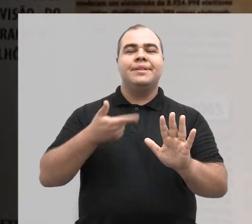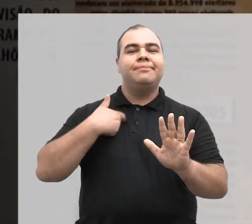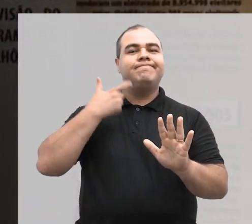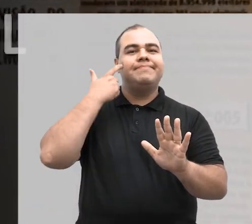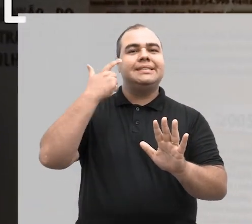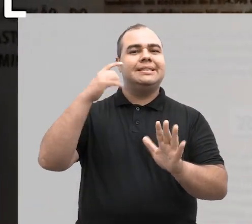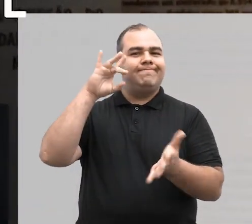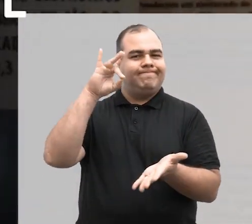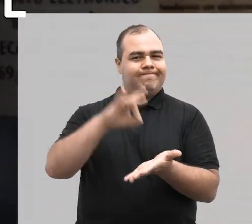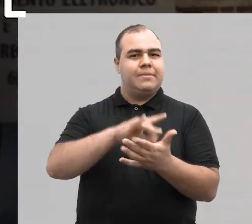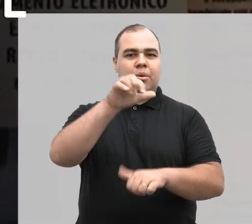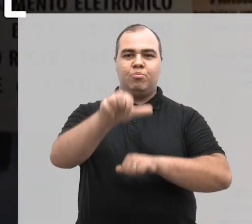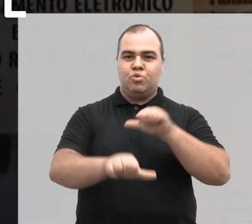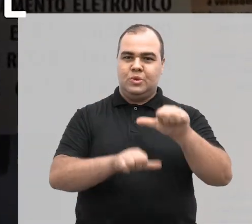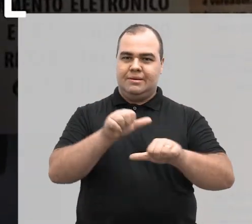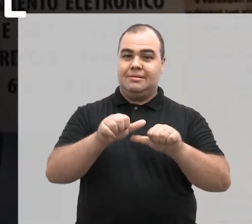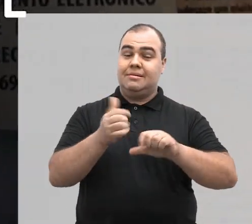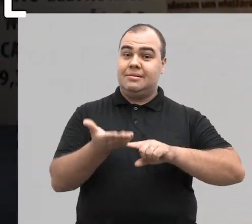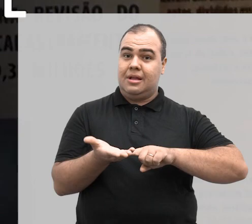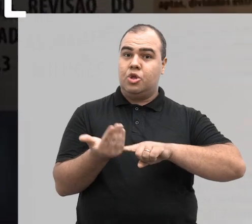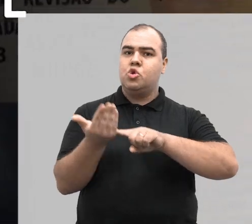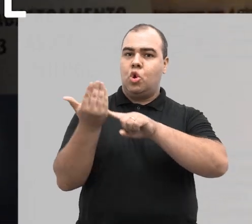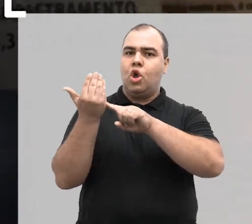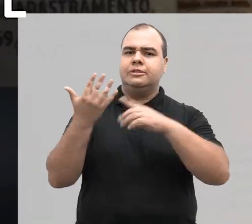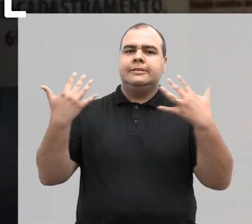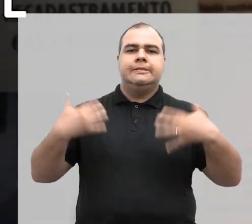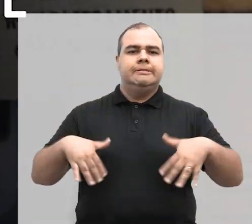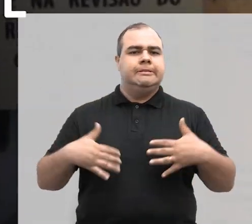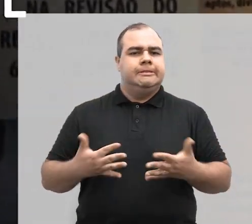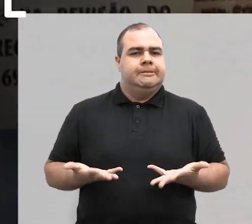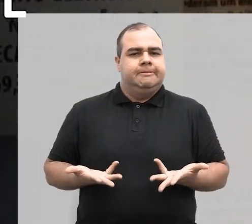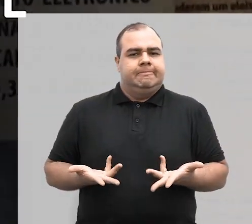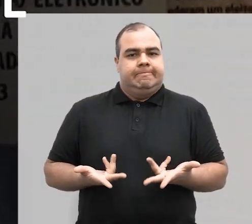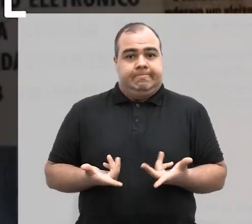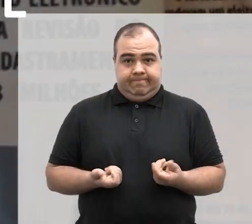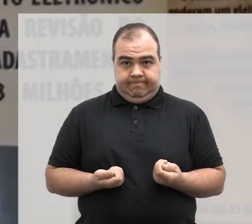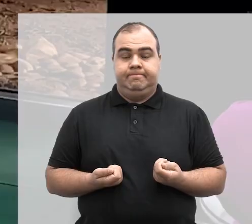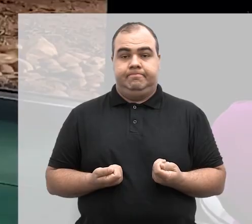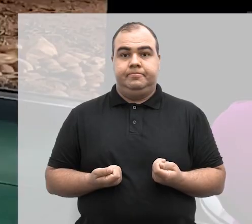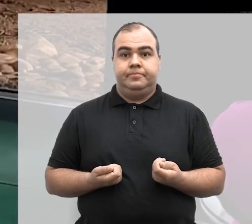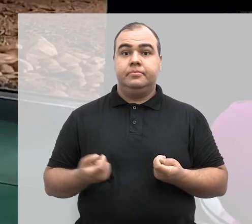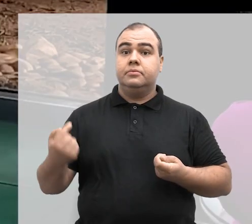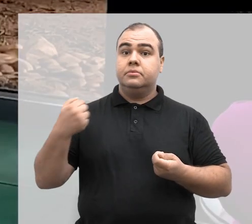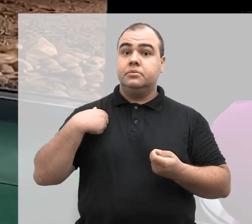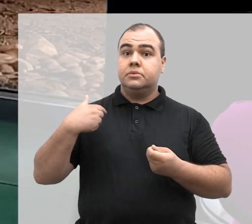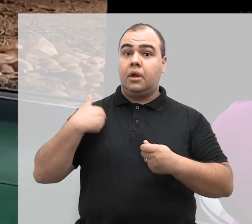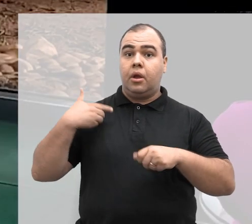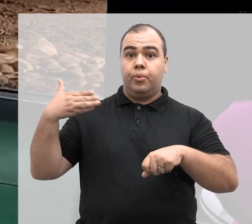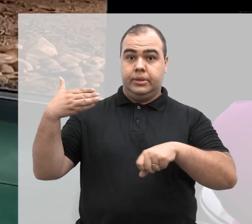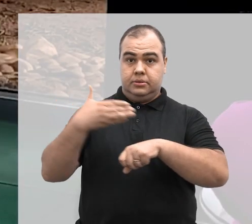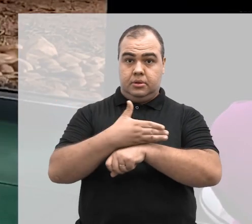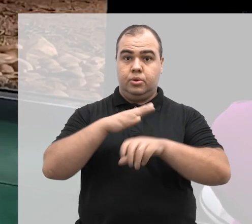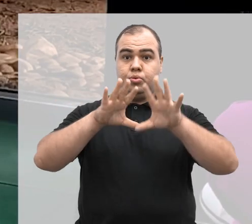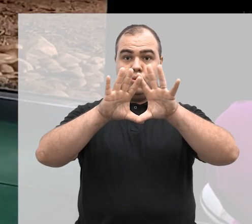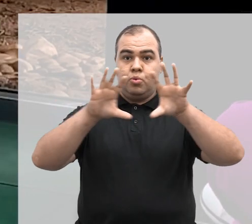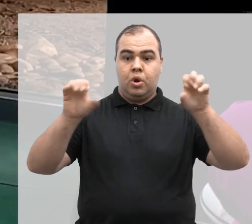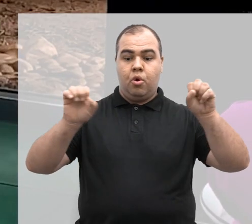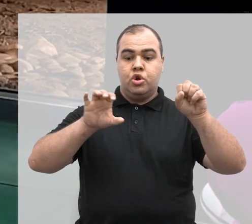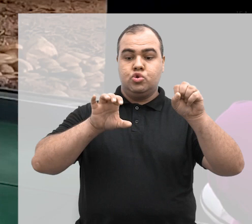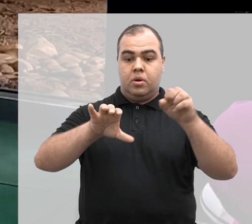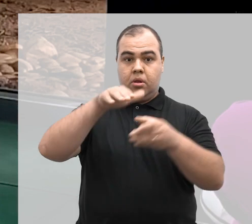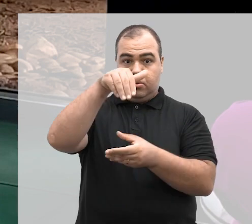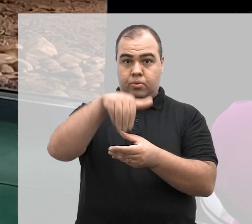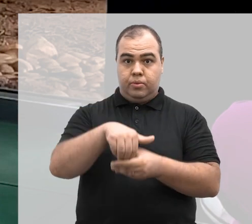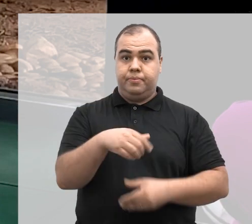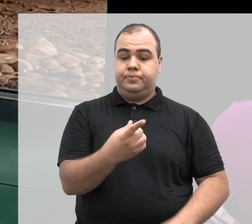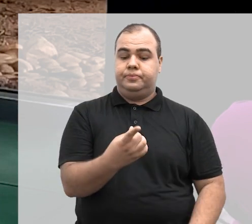Realmente, as mudanças tecnológicas foram incríveis. Eu ingressei no Tribunal